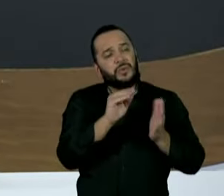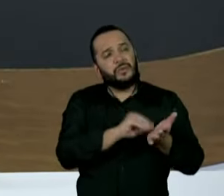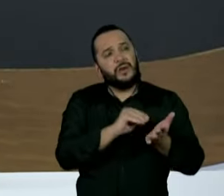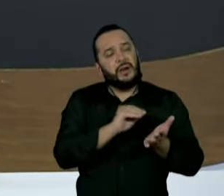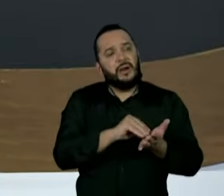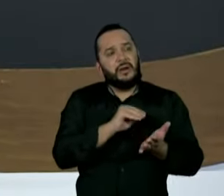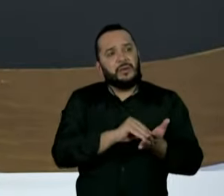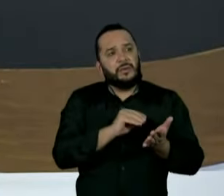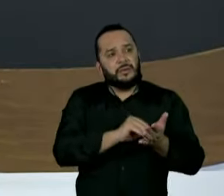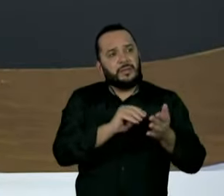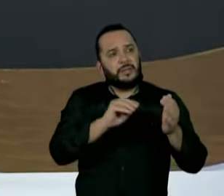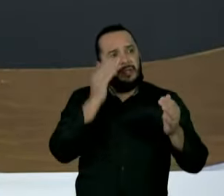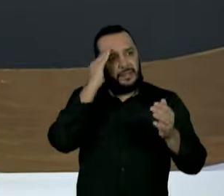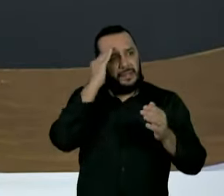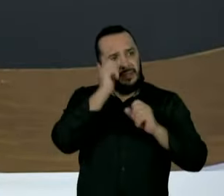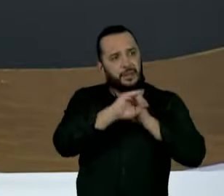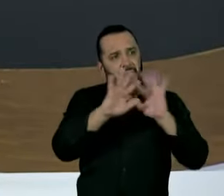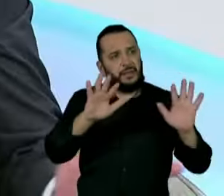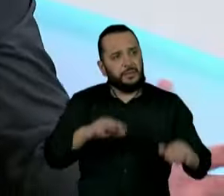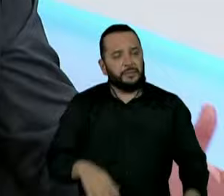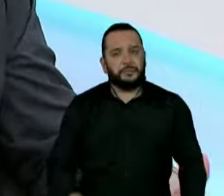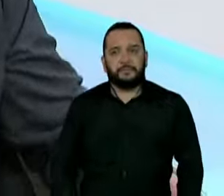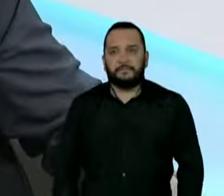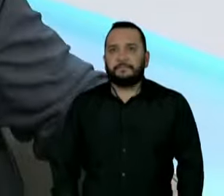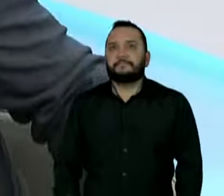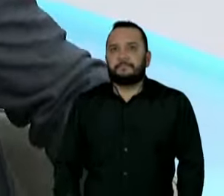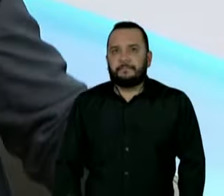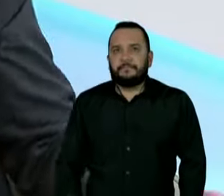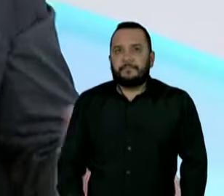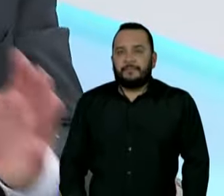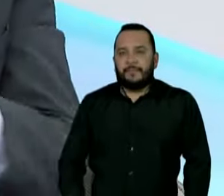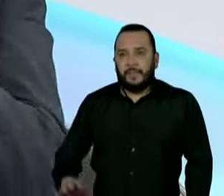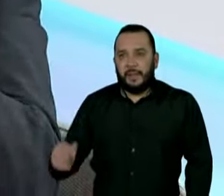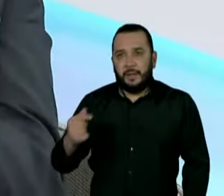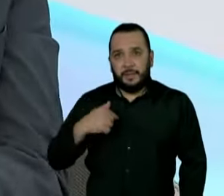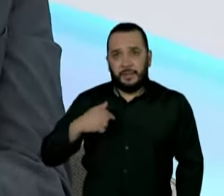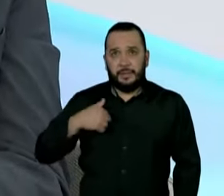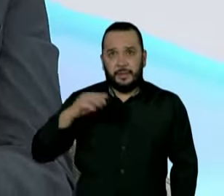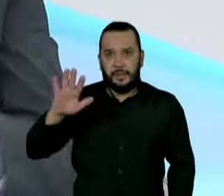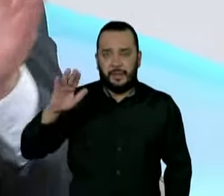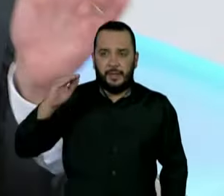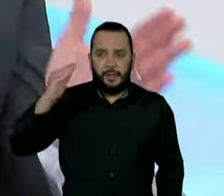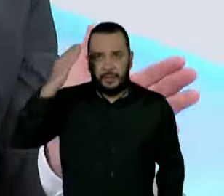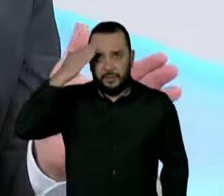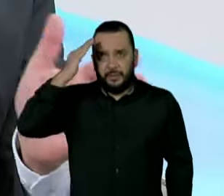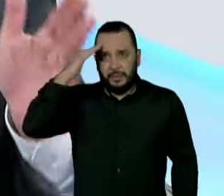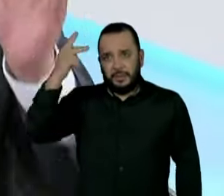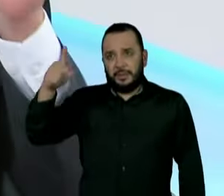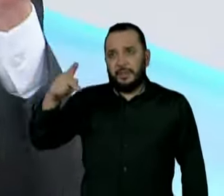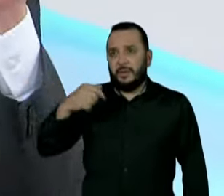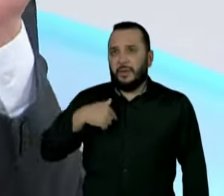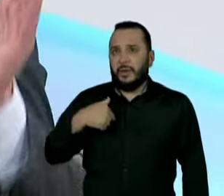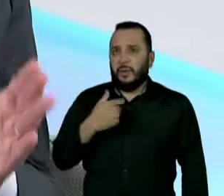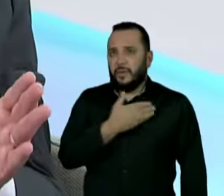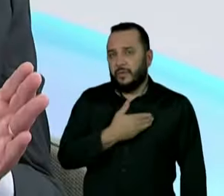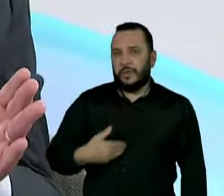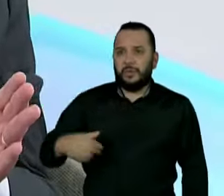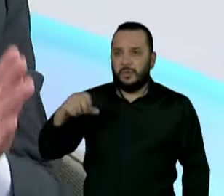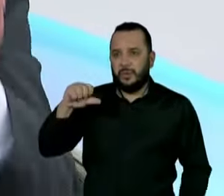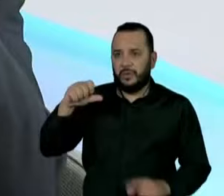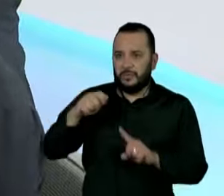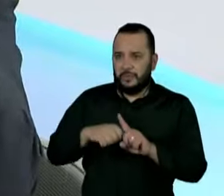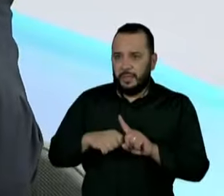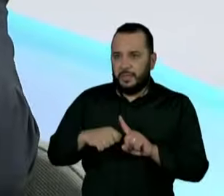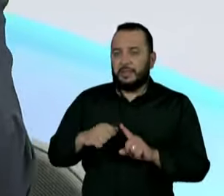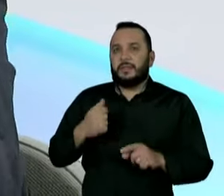clareza, governador? Bom, é claro, é questão de entendimento, mas vamos aos fatos. Eu fui governador durante nove meses.